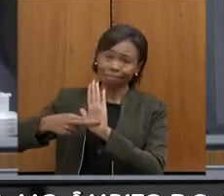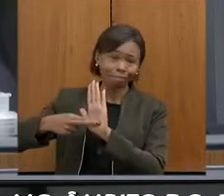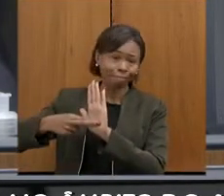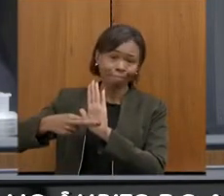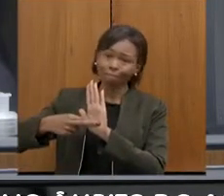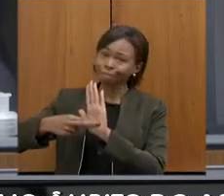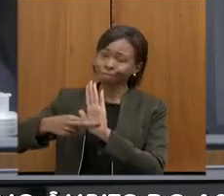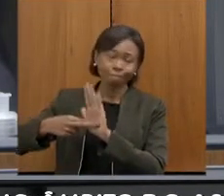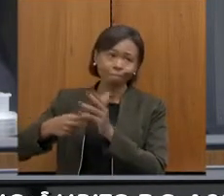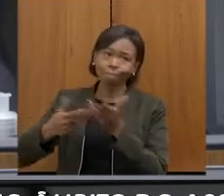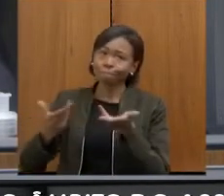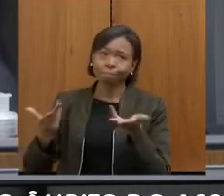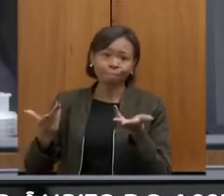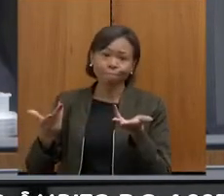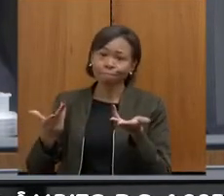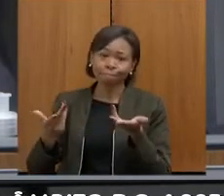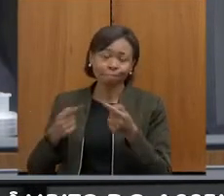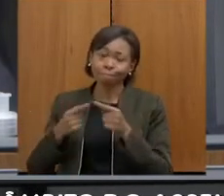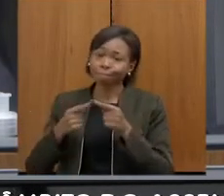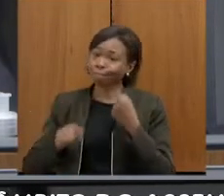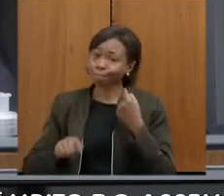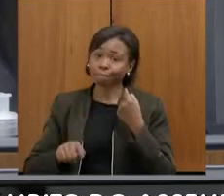as medidas tomadas